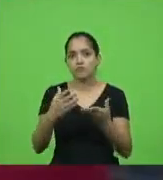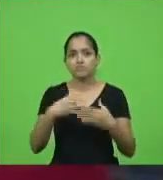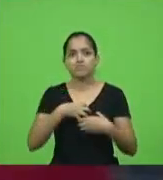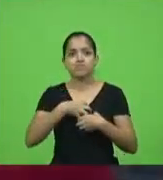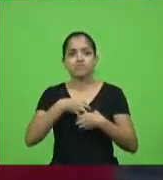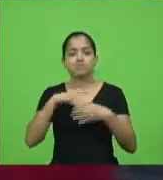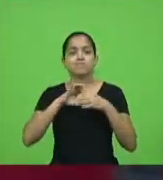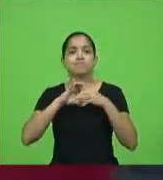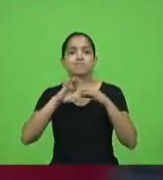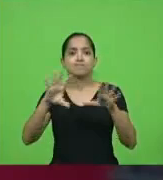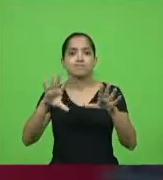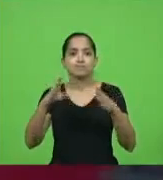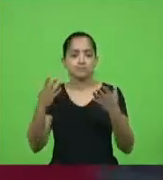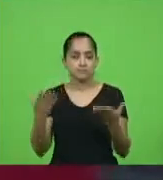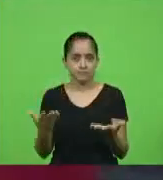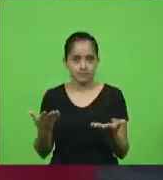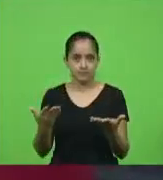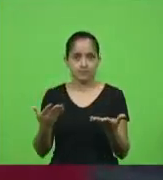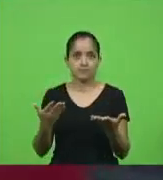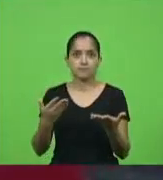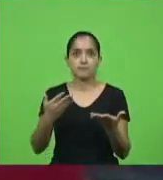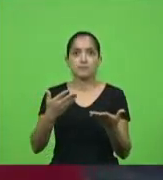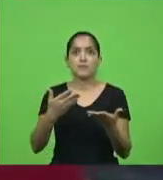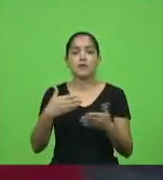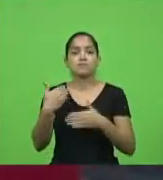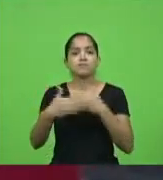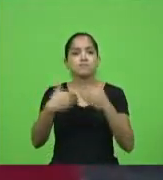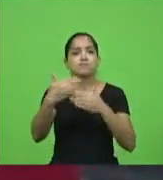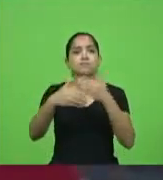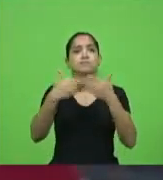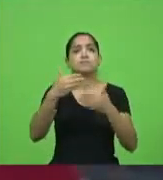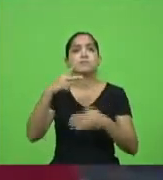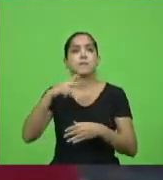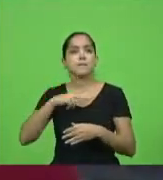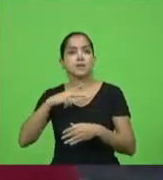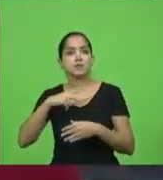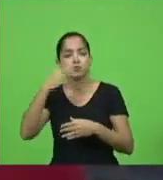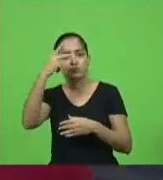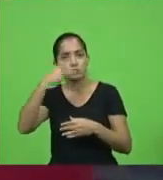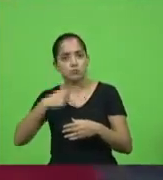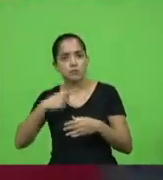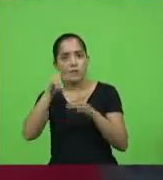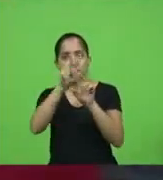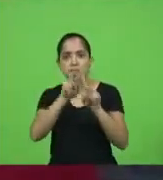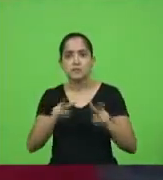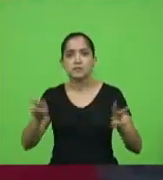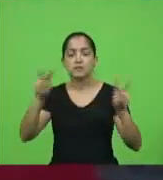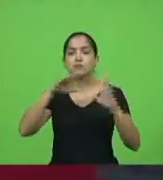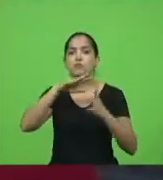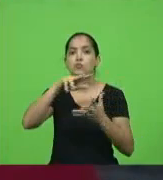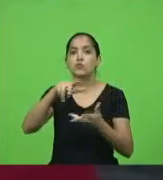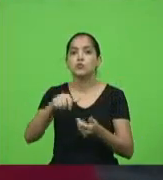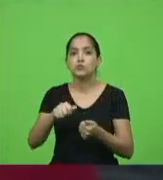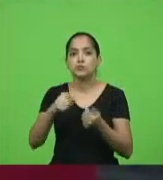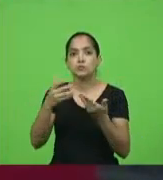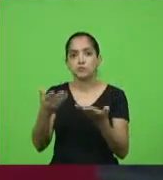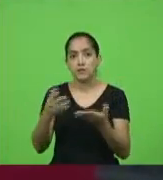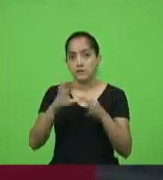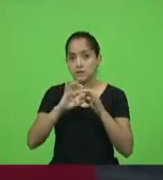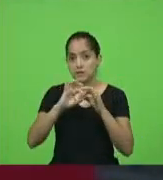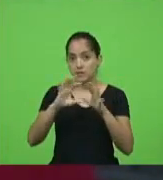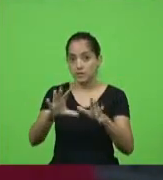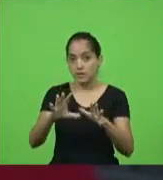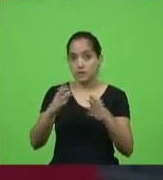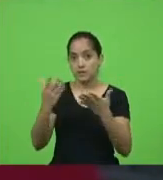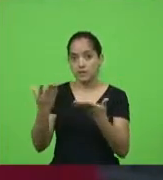tá dando asas aos valores pessoais a visão de mundo tá bom essa liberdade muitas